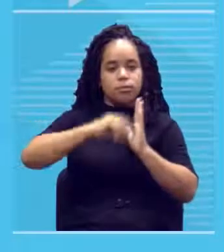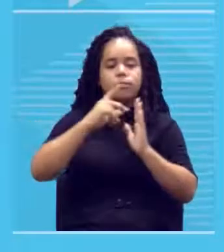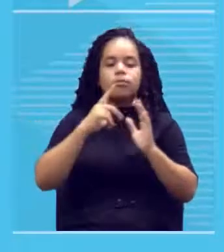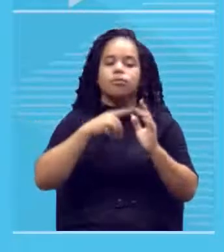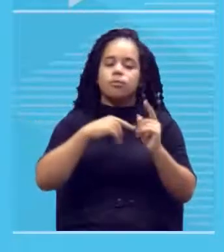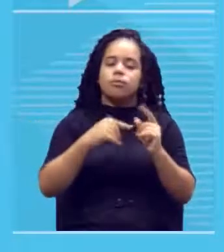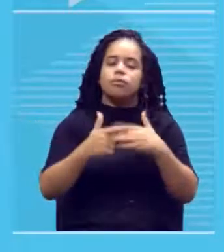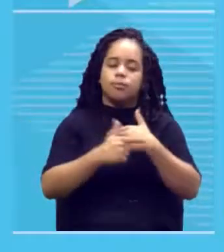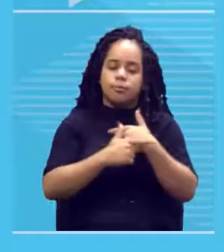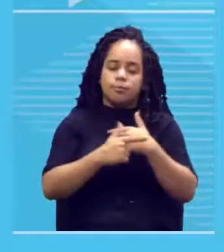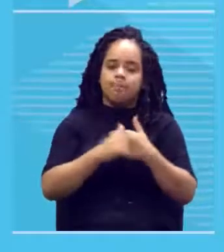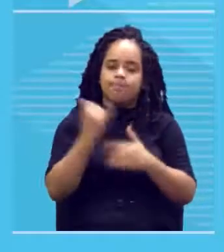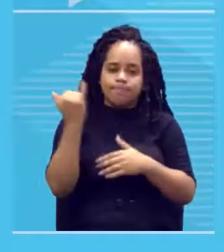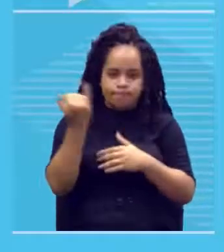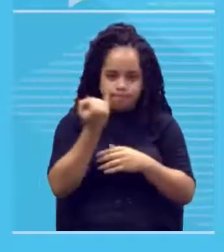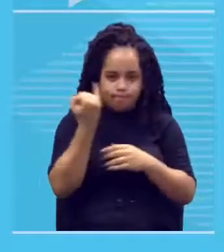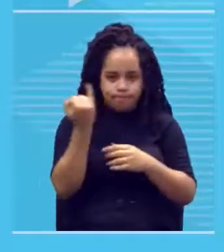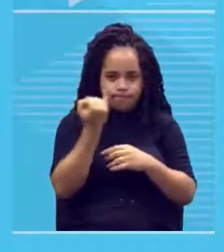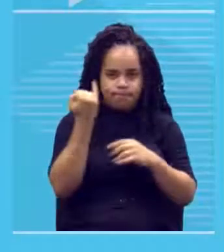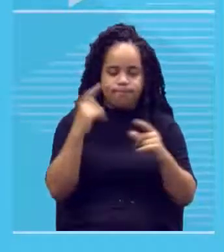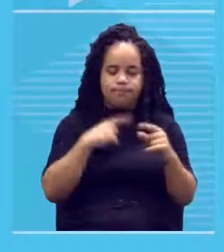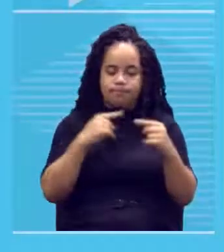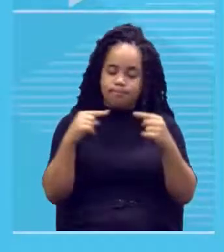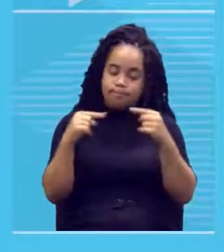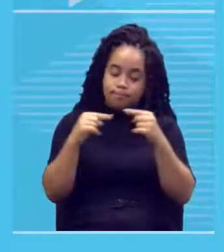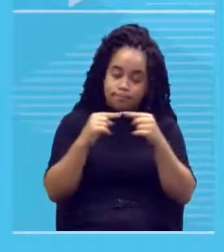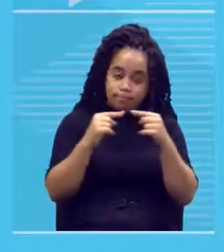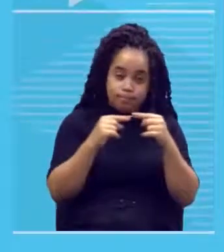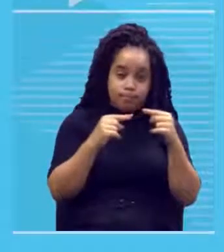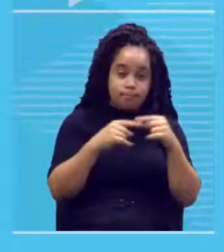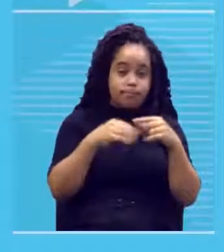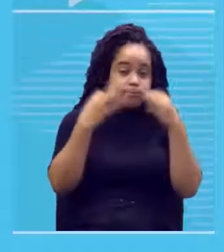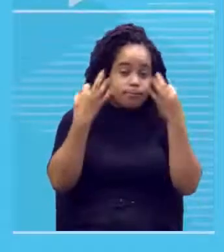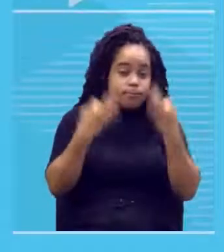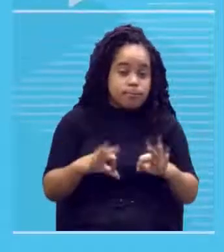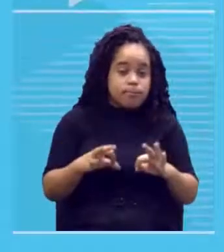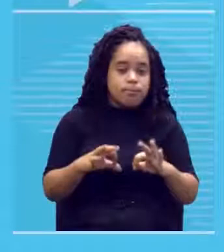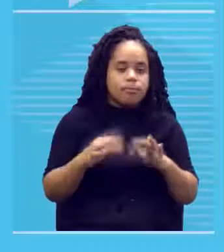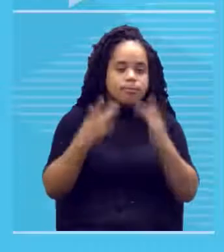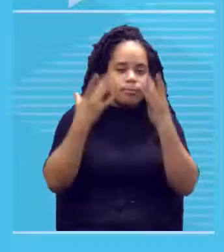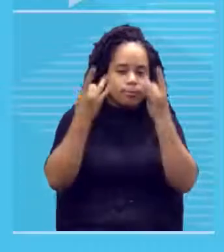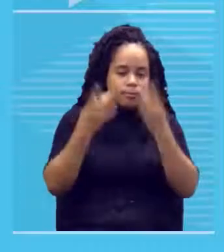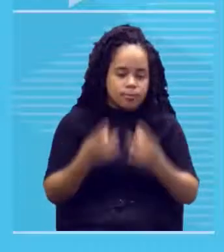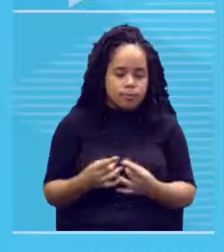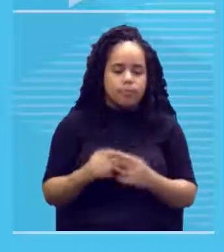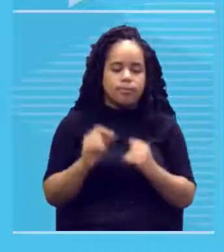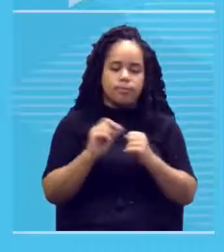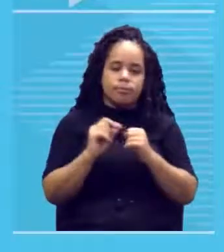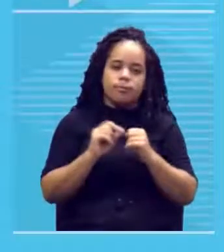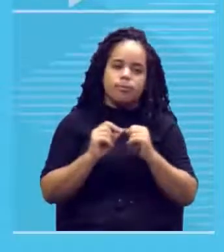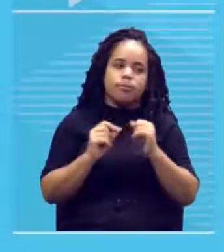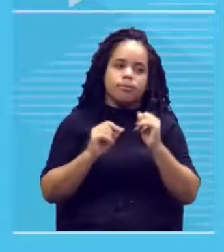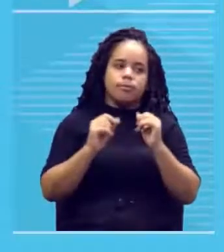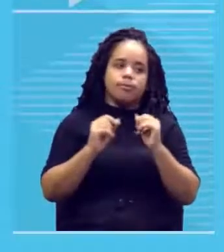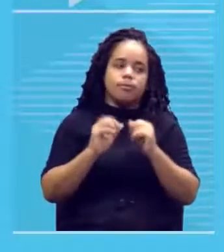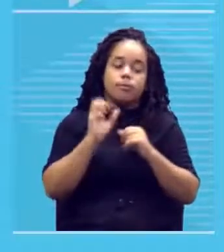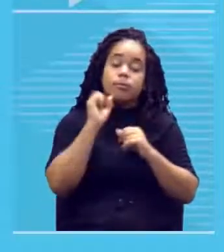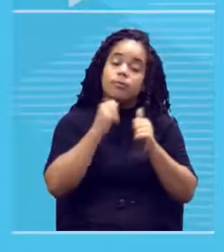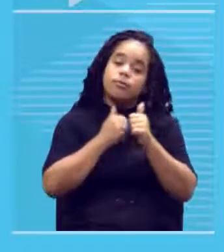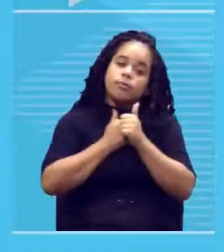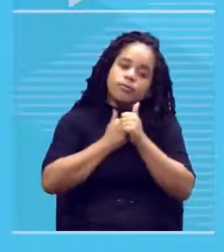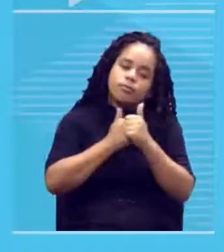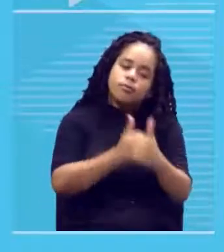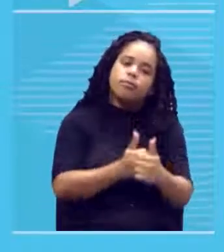tem os tipos específicos de pincel os melhores pincéis para você se você for seguir nessa